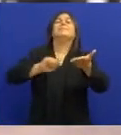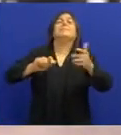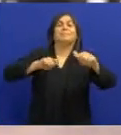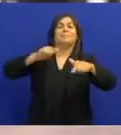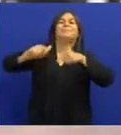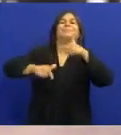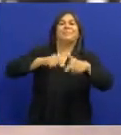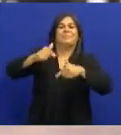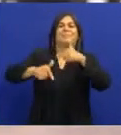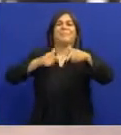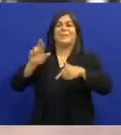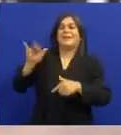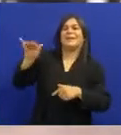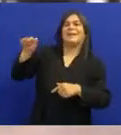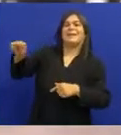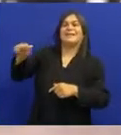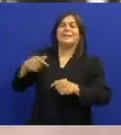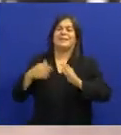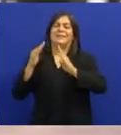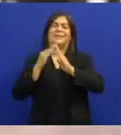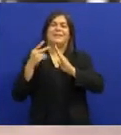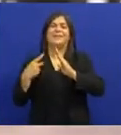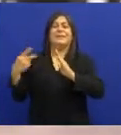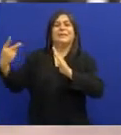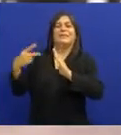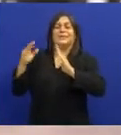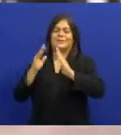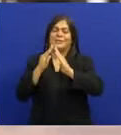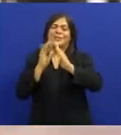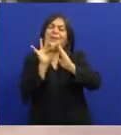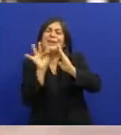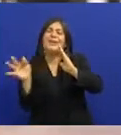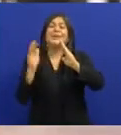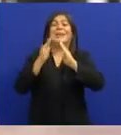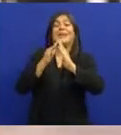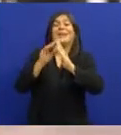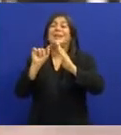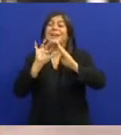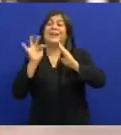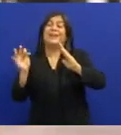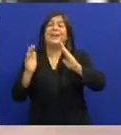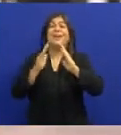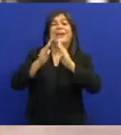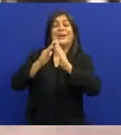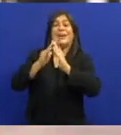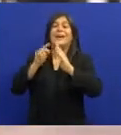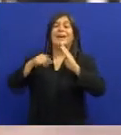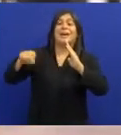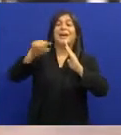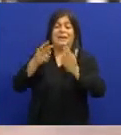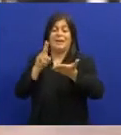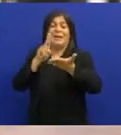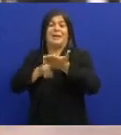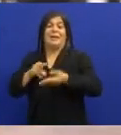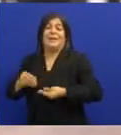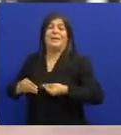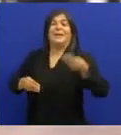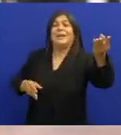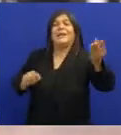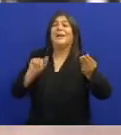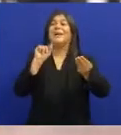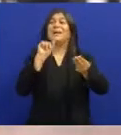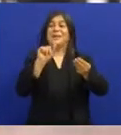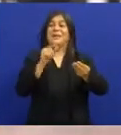E trabalhando Com Rita de Tota Estou morando Num barraco De ginco no Irajá Quando for esta carta